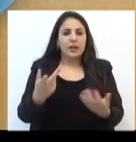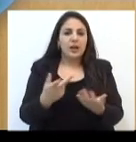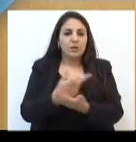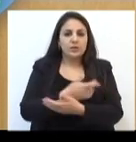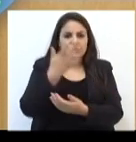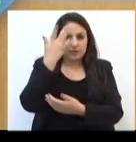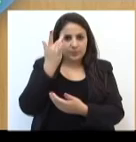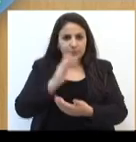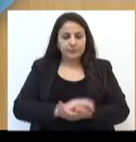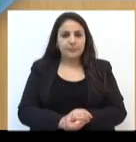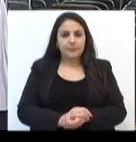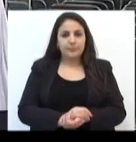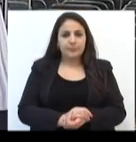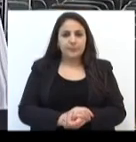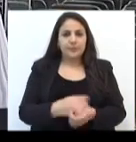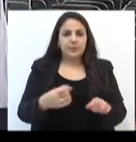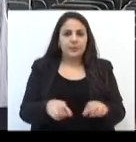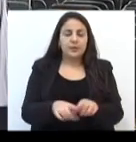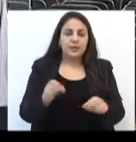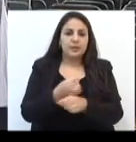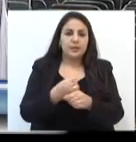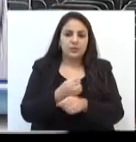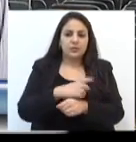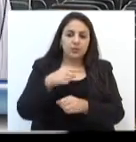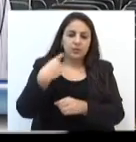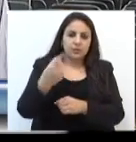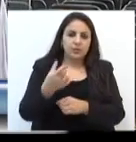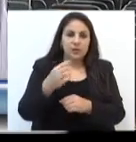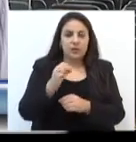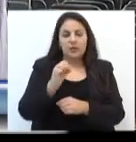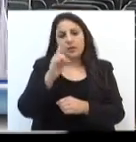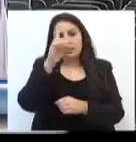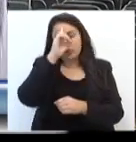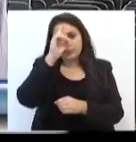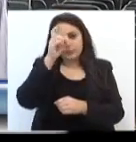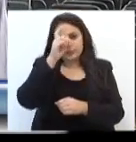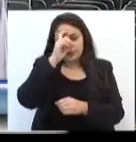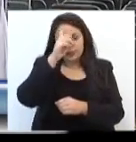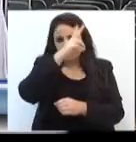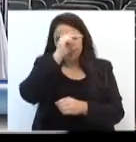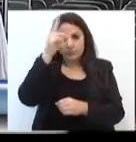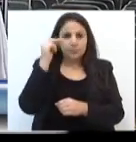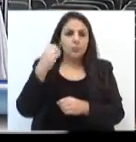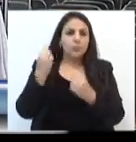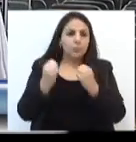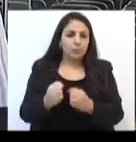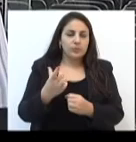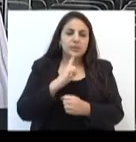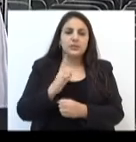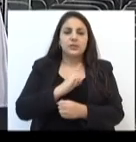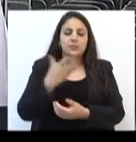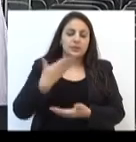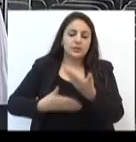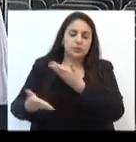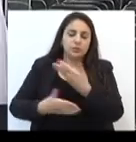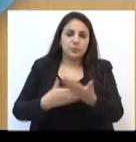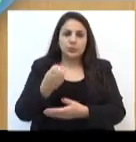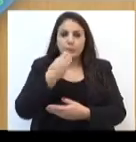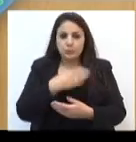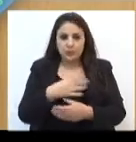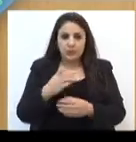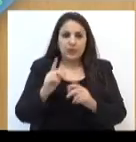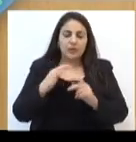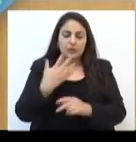acontece amanhã. Que a partir do ano que vem em diante o hospital municipal possa dar um atendimento adequado que a nossa população merece.